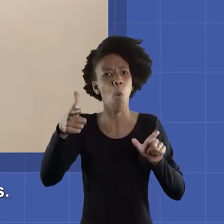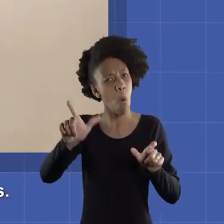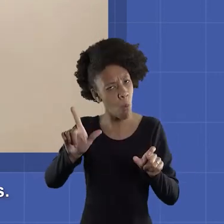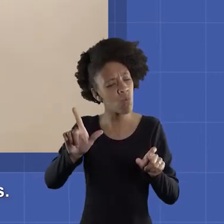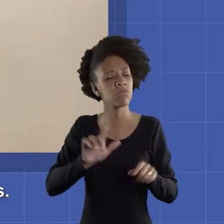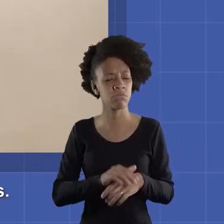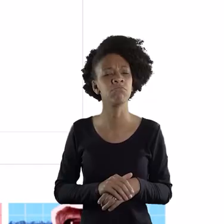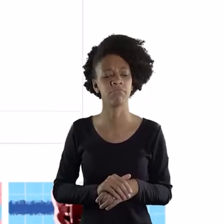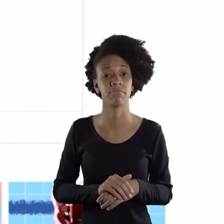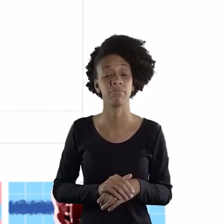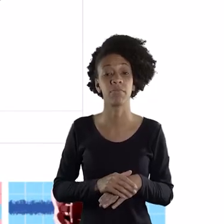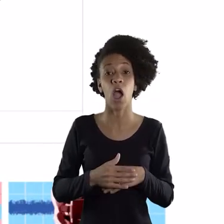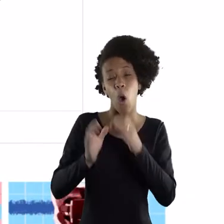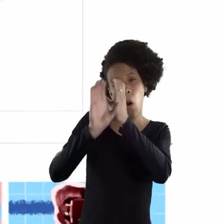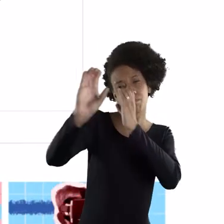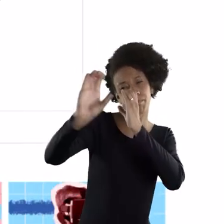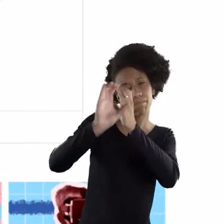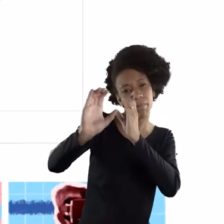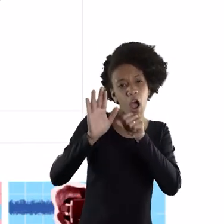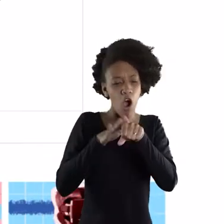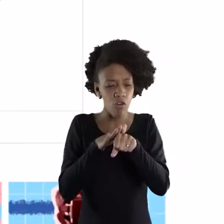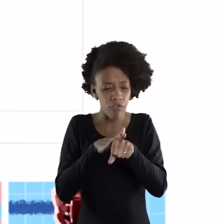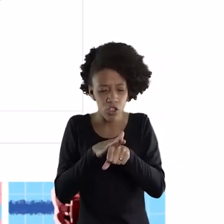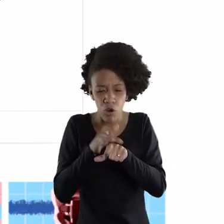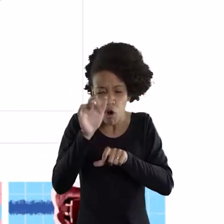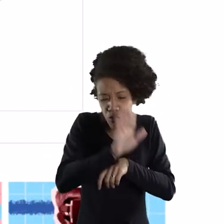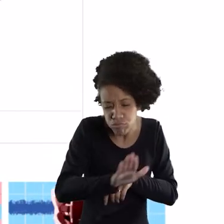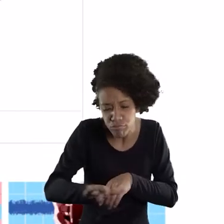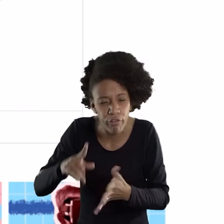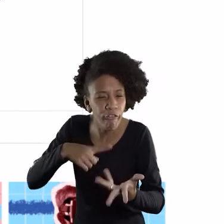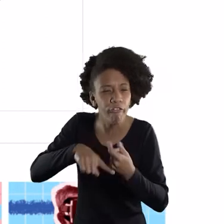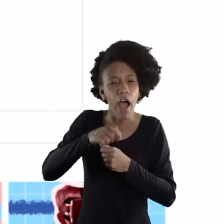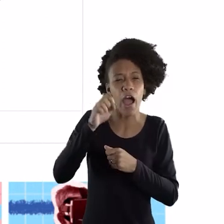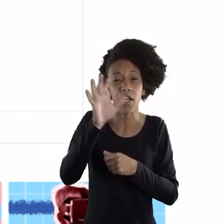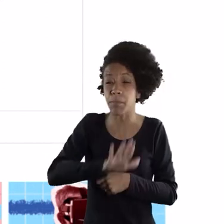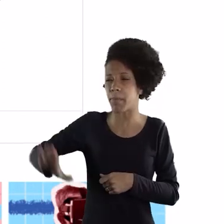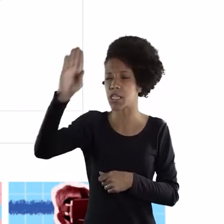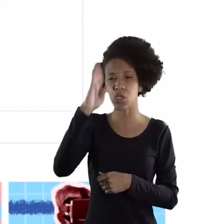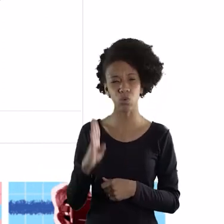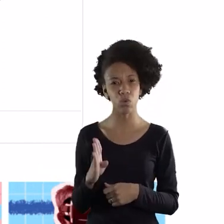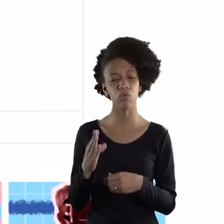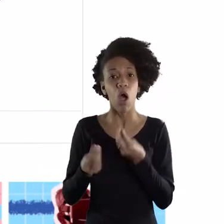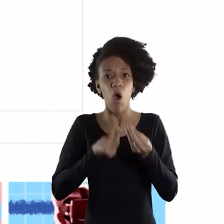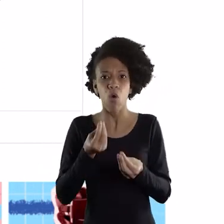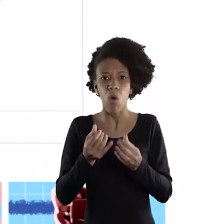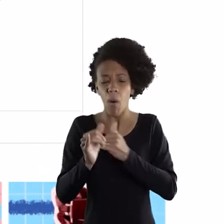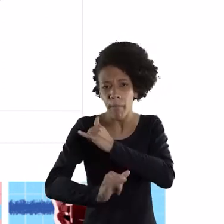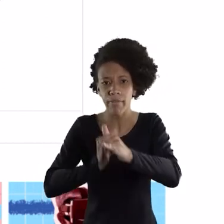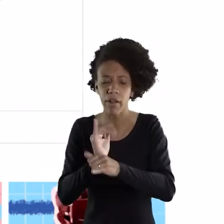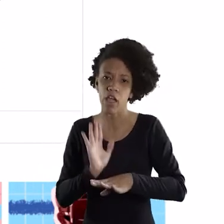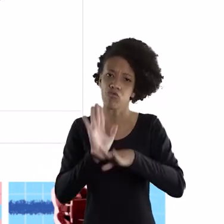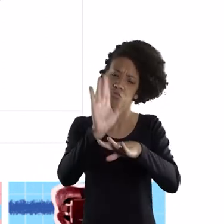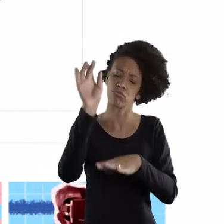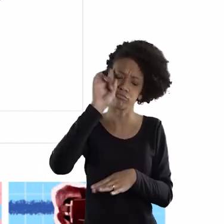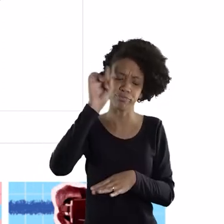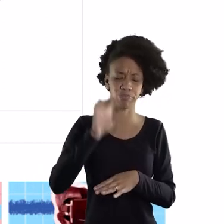pessoas O Lunetas falou com crianças de todo o Brasil para saber como a internet ajuda no